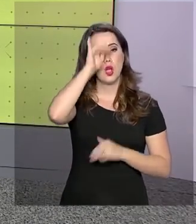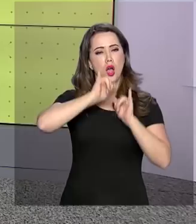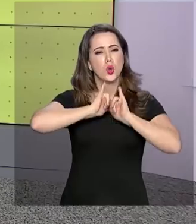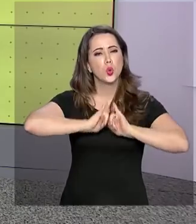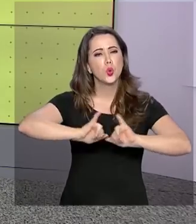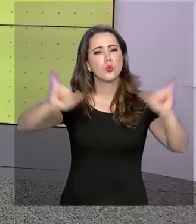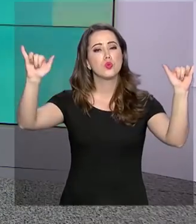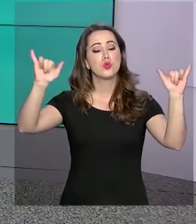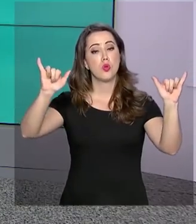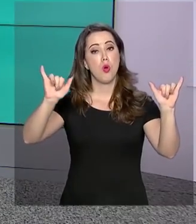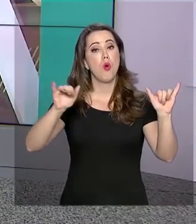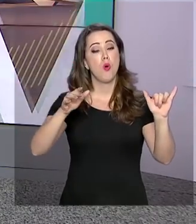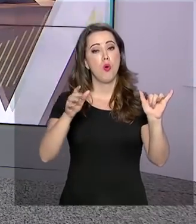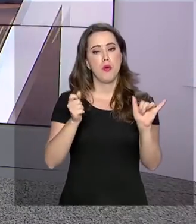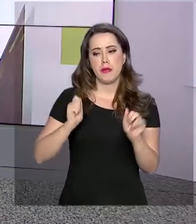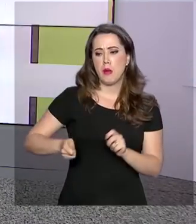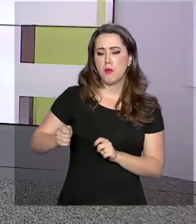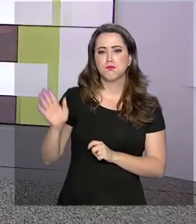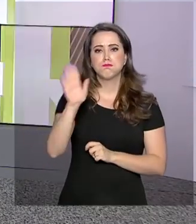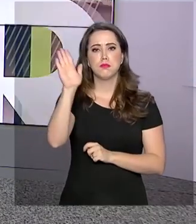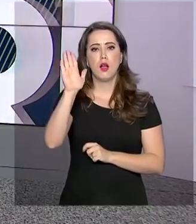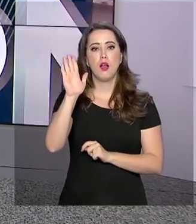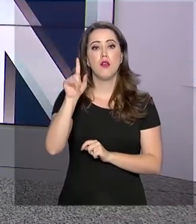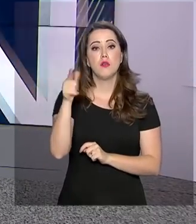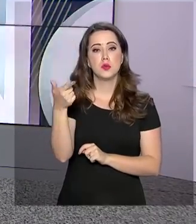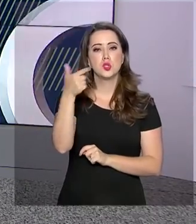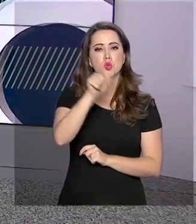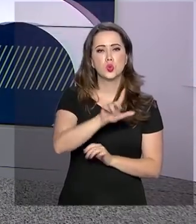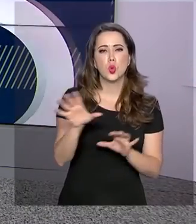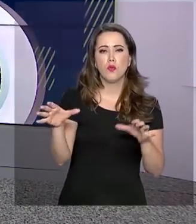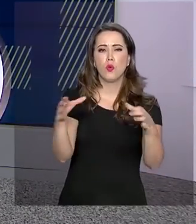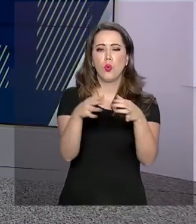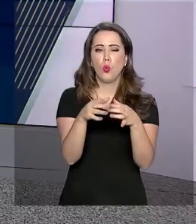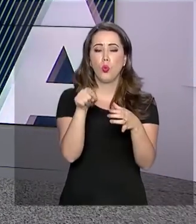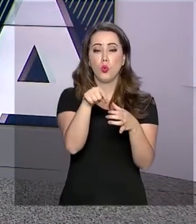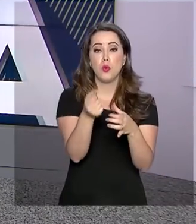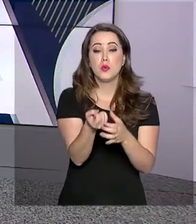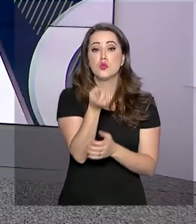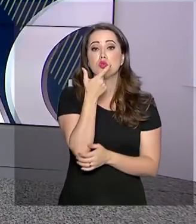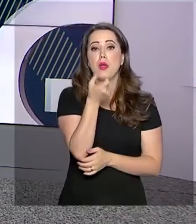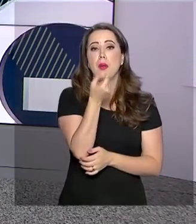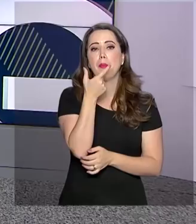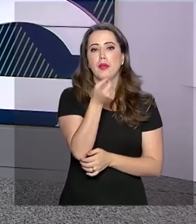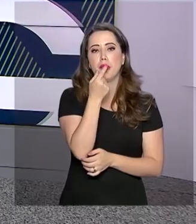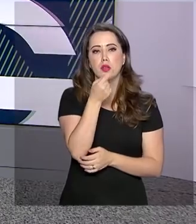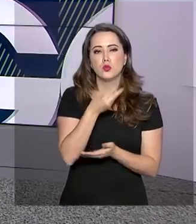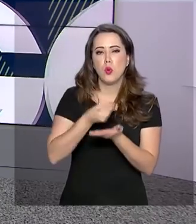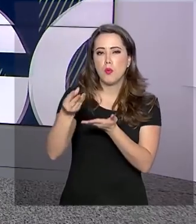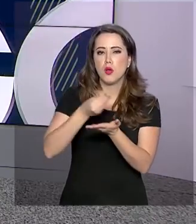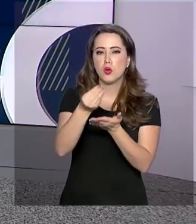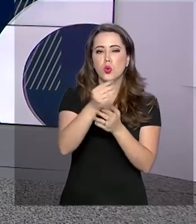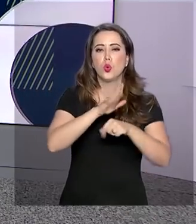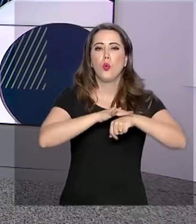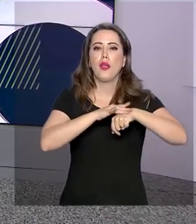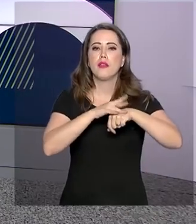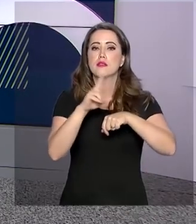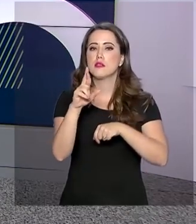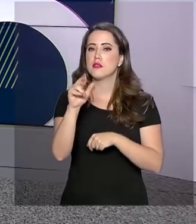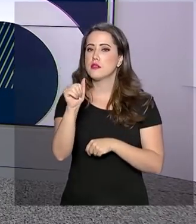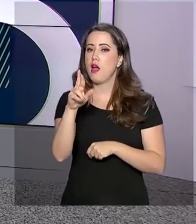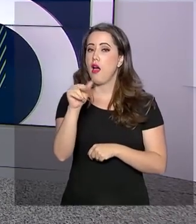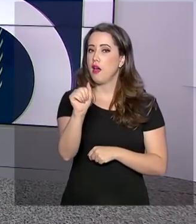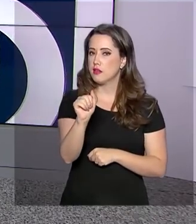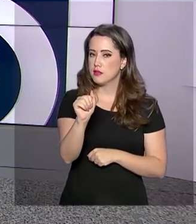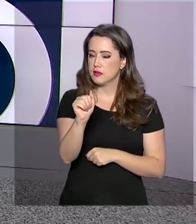anunciou há pouco que a licitação para a recomposição do estoque e distribuição de remédios para doenças raras e também